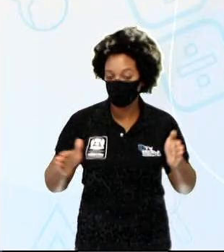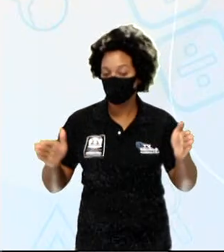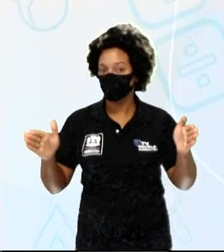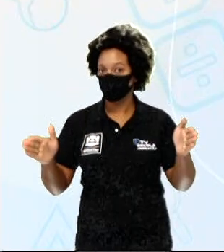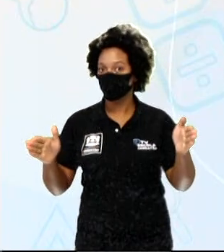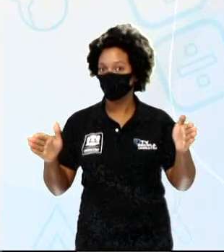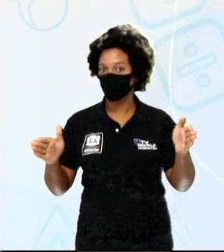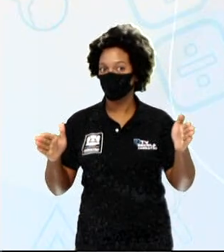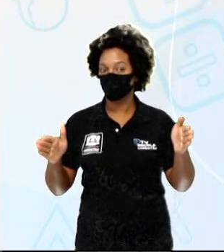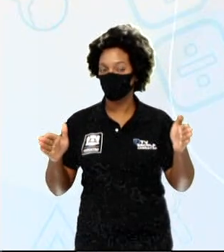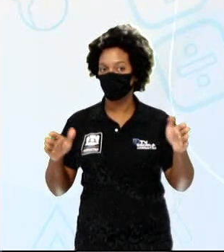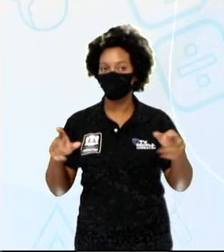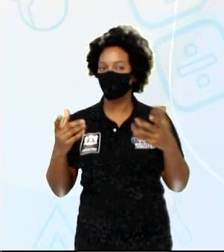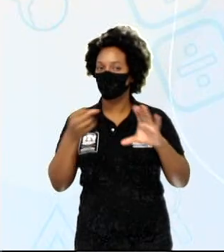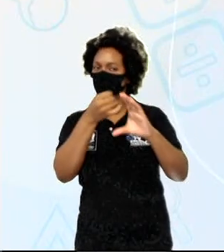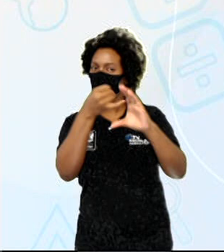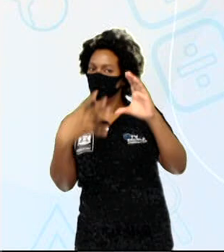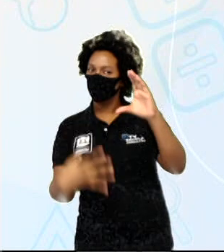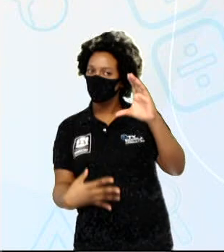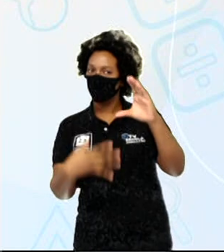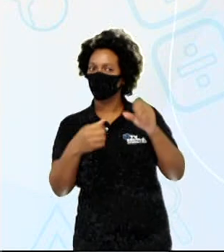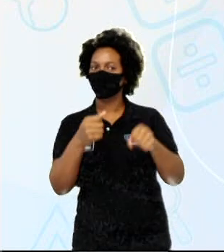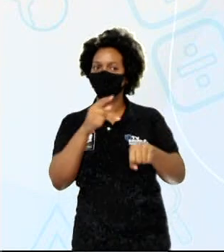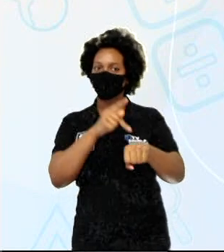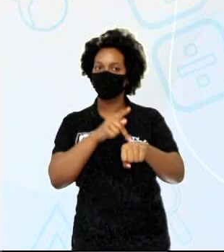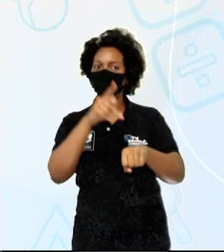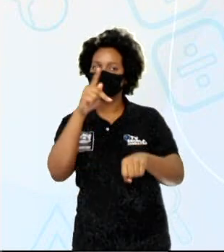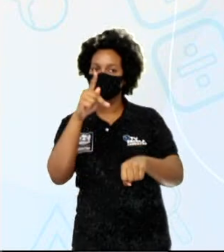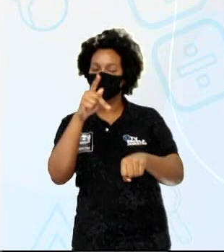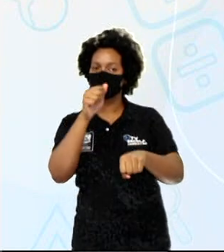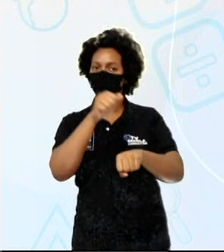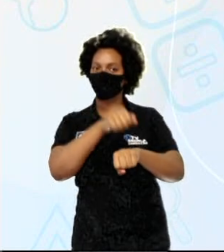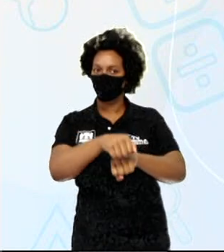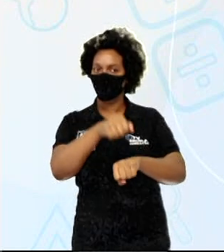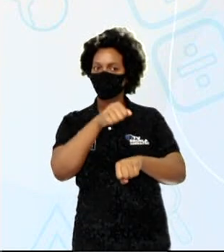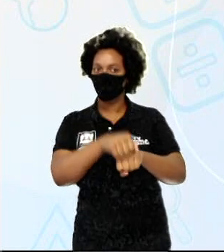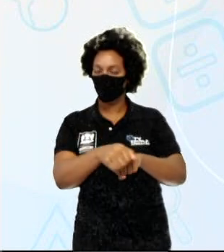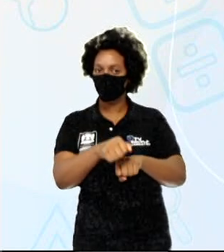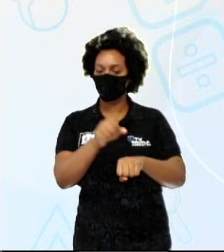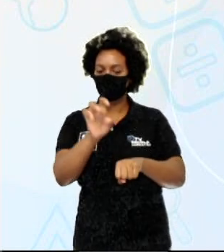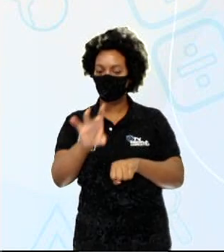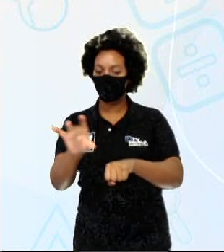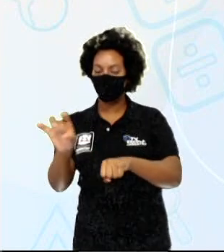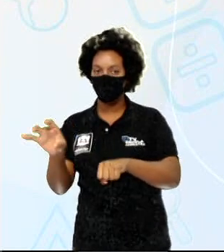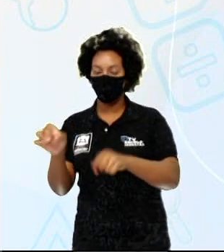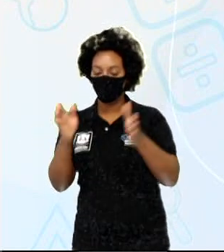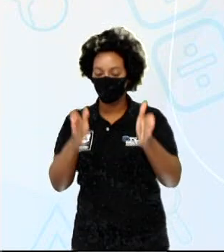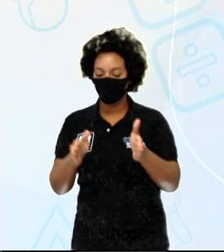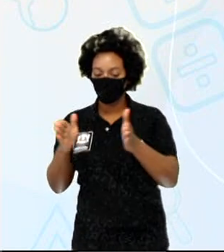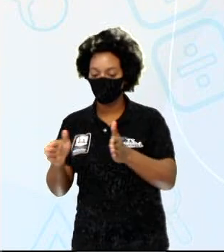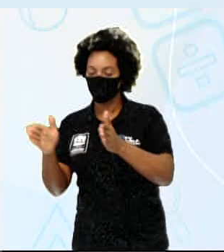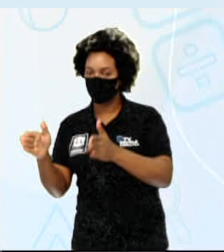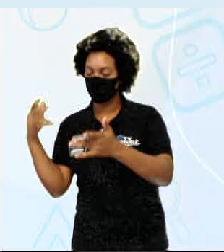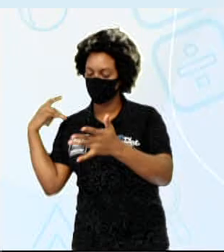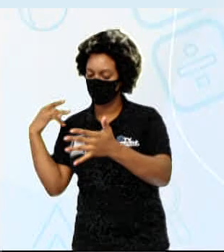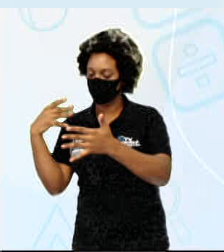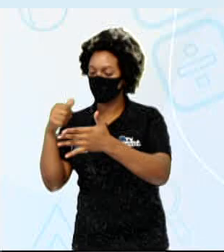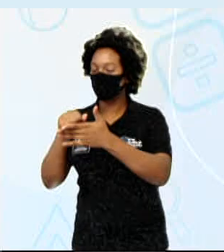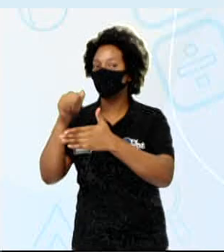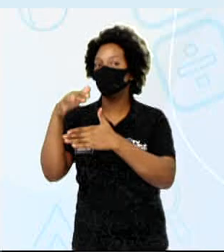neolítico. E quais as características de cada período desse momento chamado pré-história?